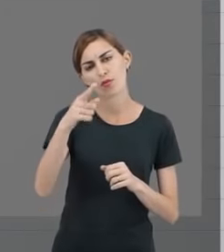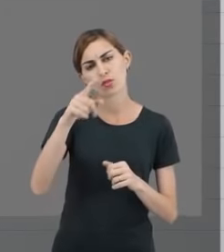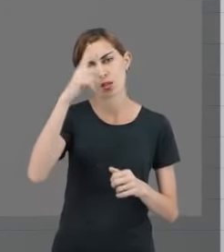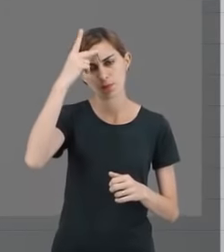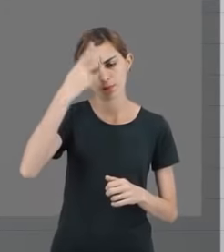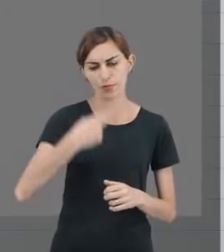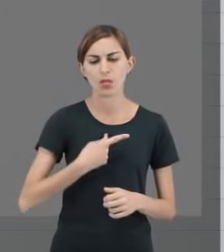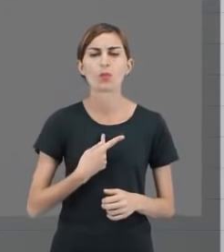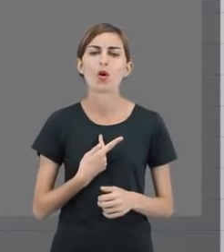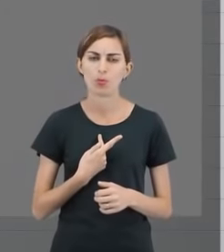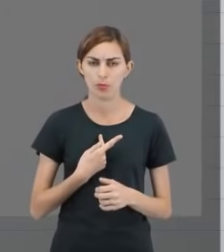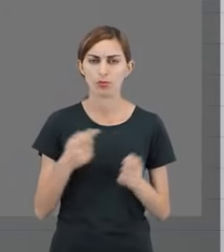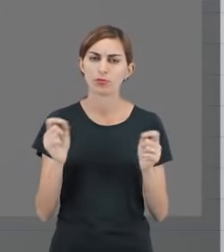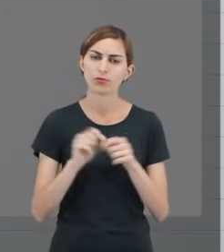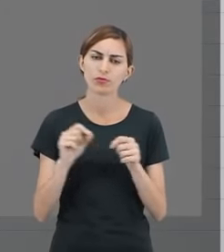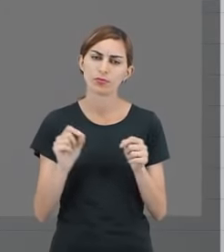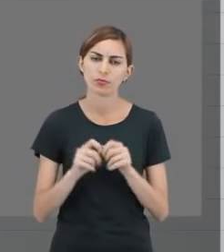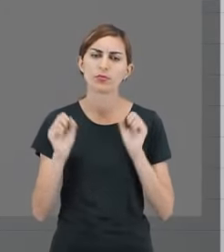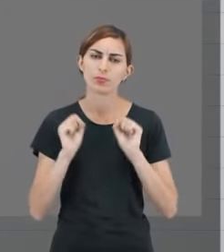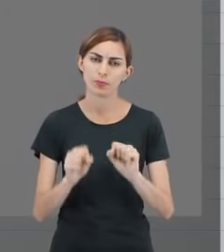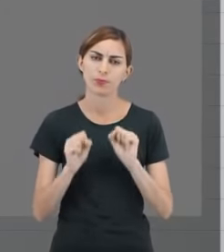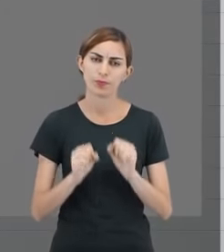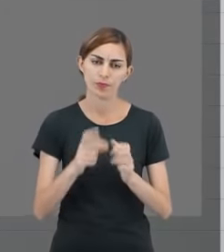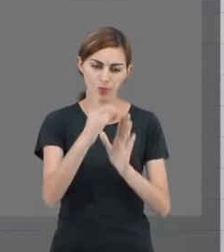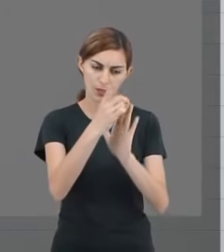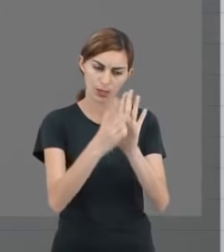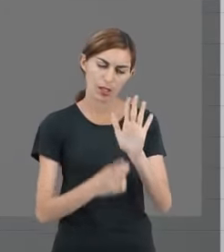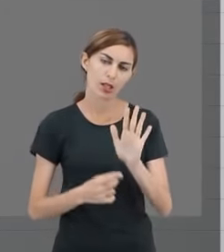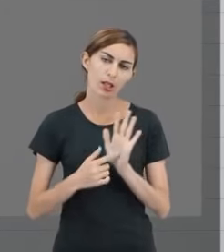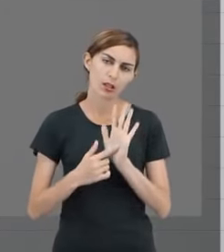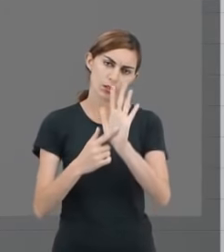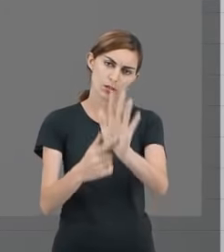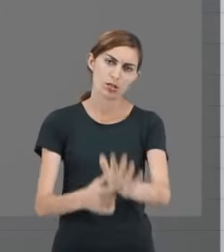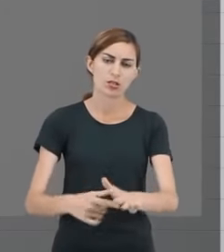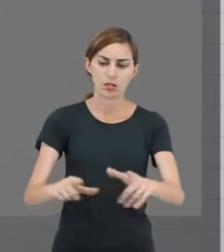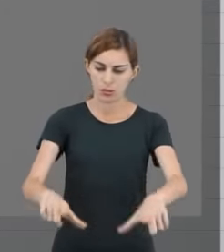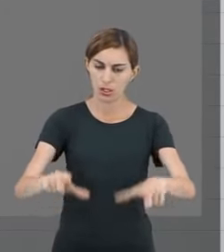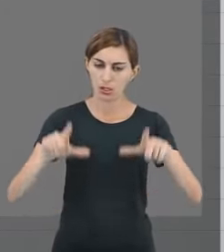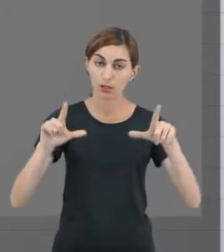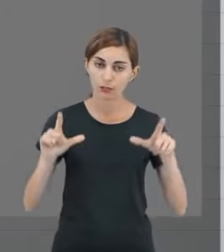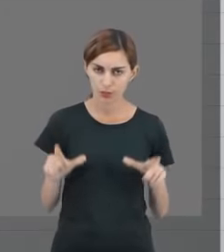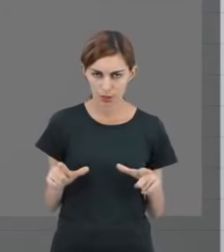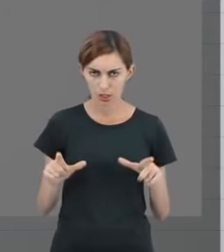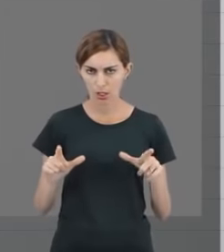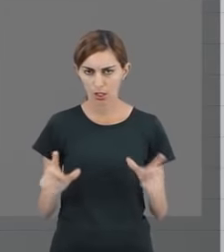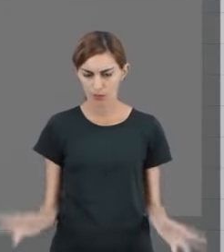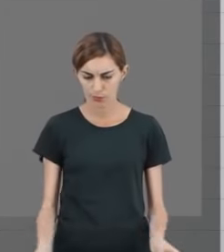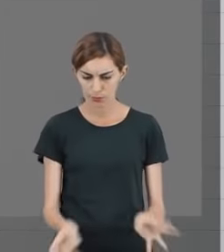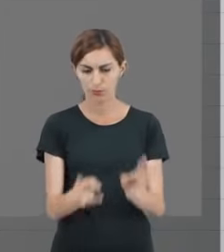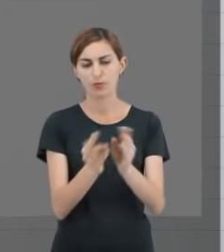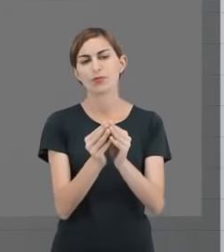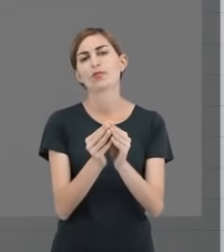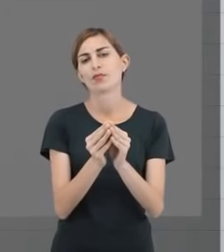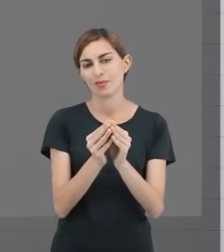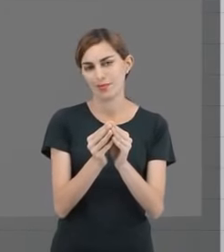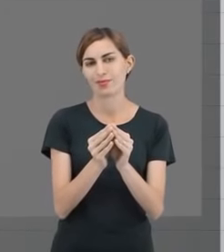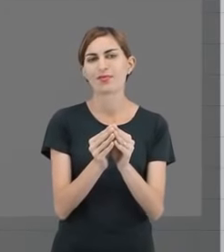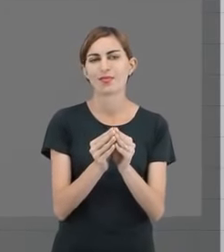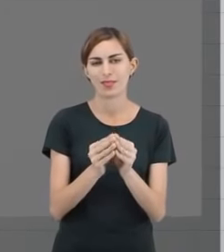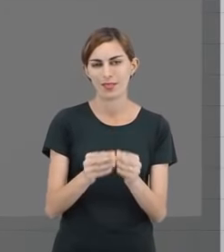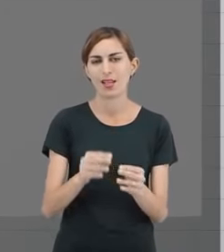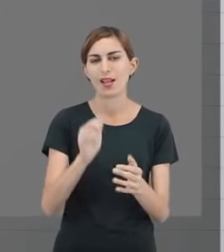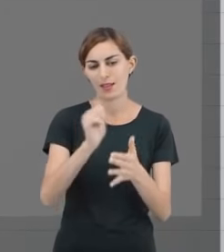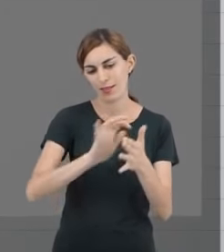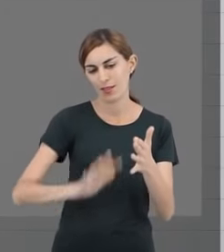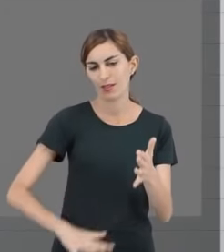individualmente por conta própria. Que você vai receber uma declaração, um certificado, e anexar no ambiente de atividades